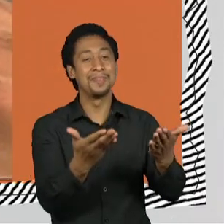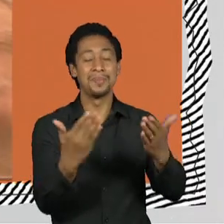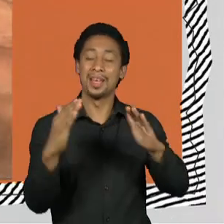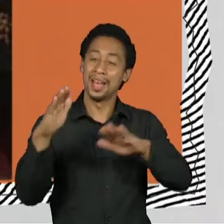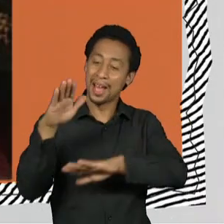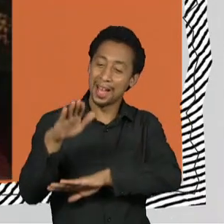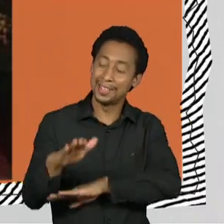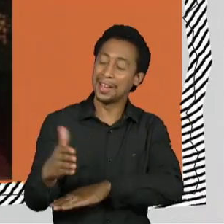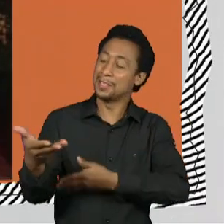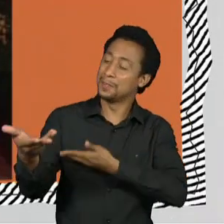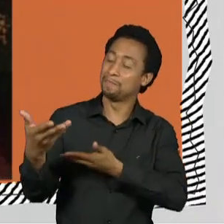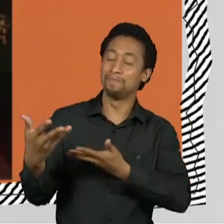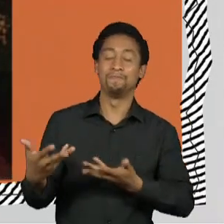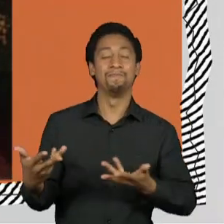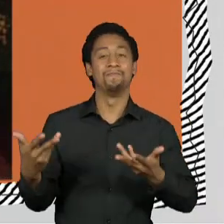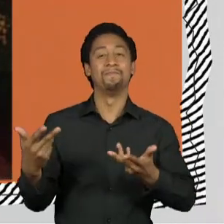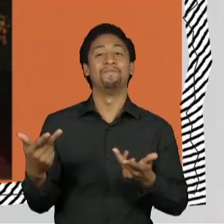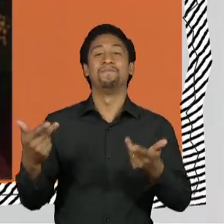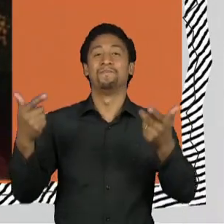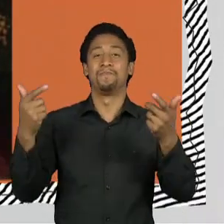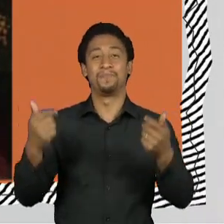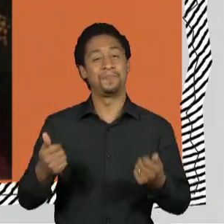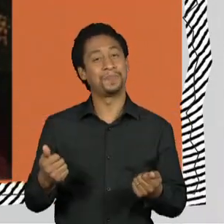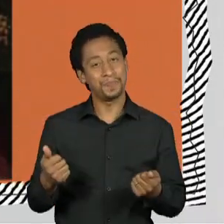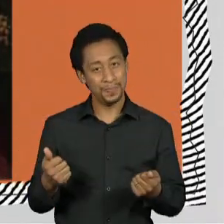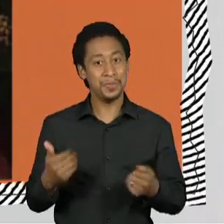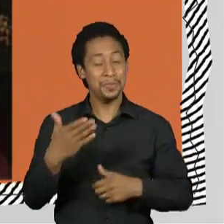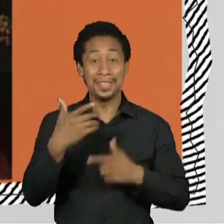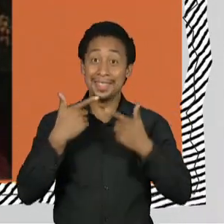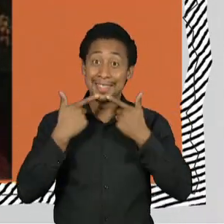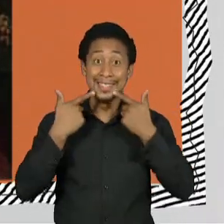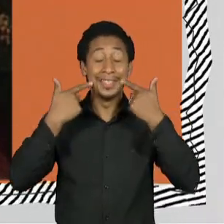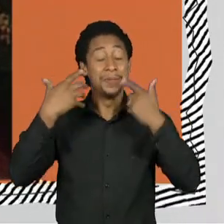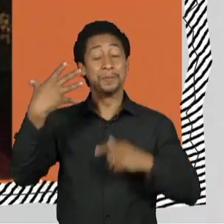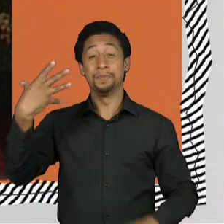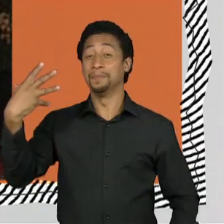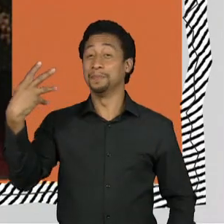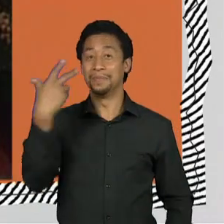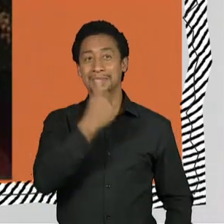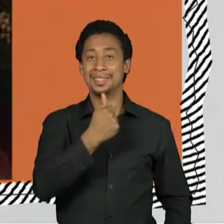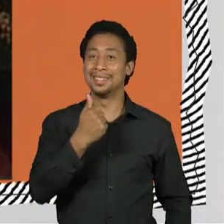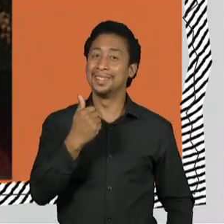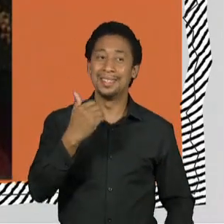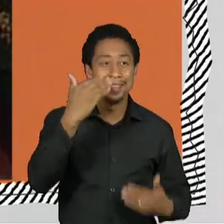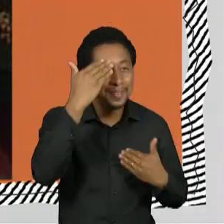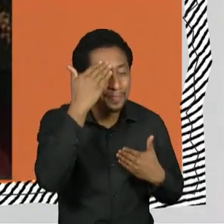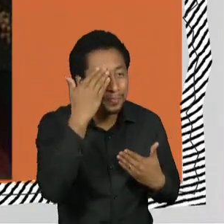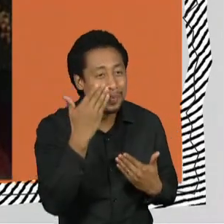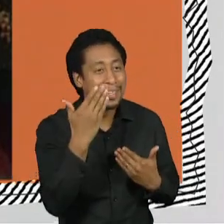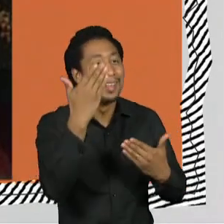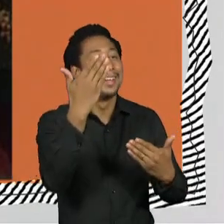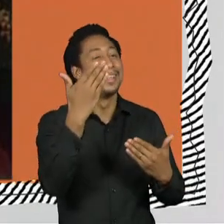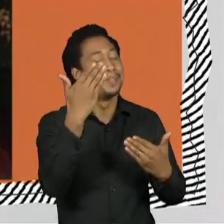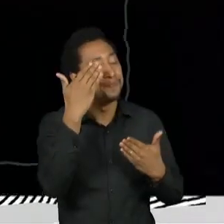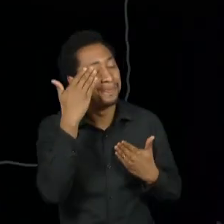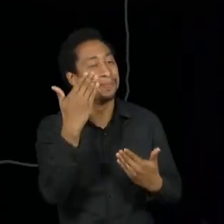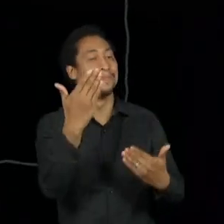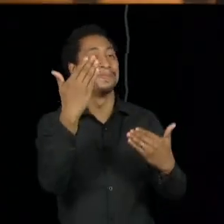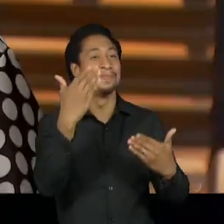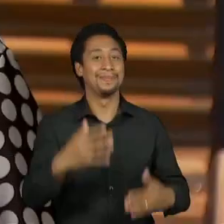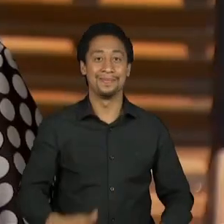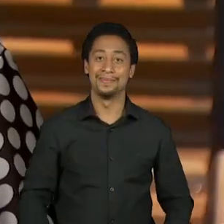magnífica e por você ter um sorriso tão belo. Obrigada. Obrigada.